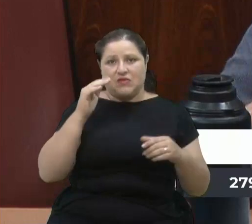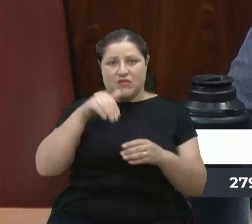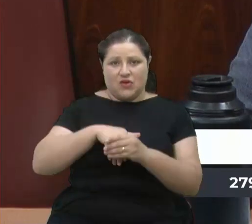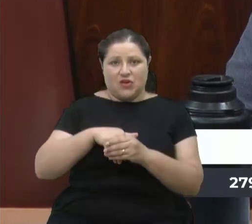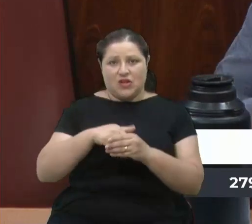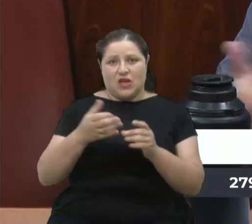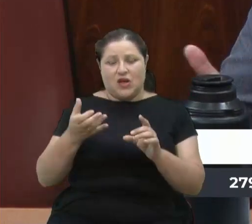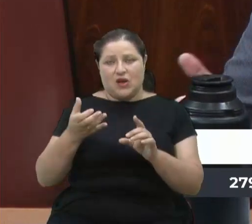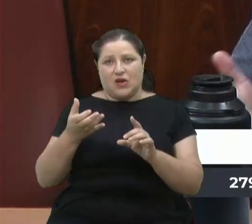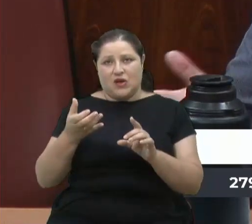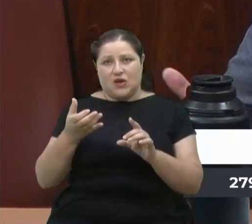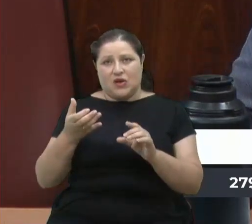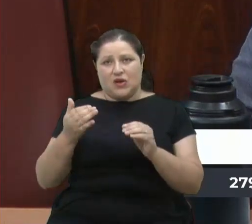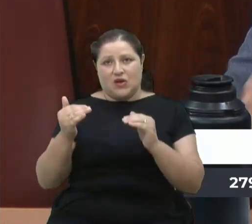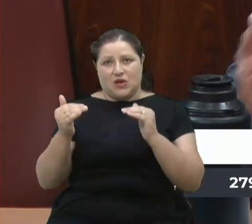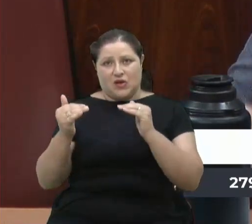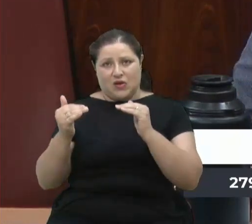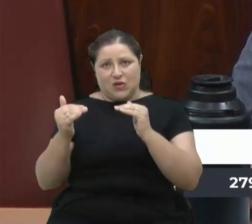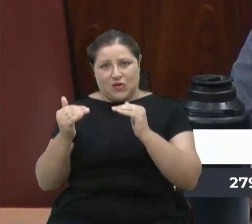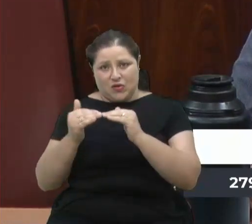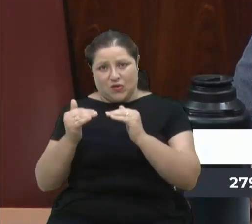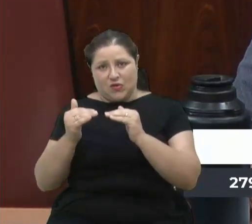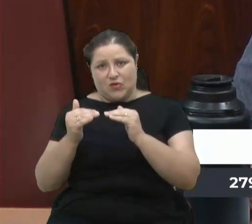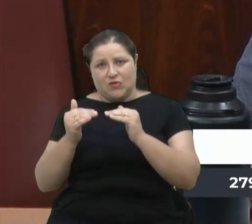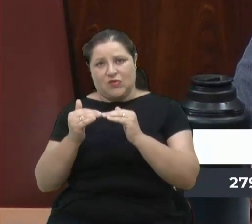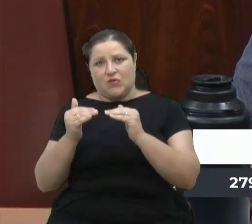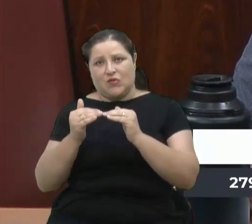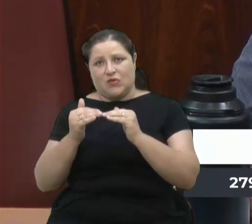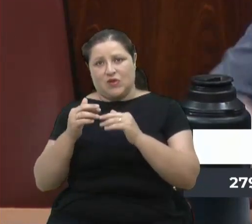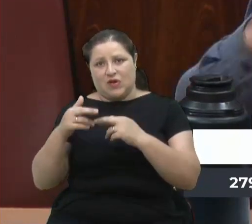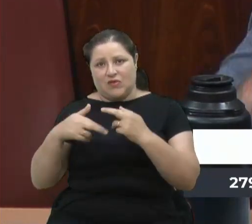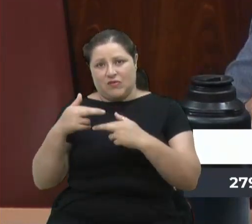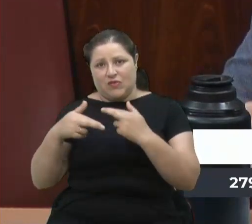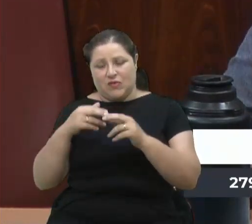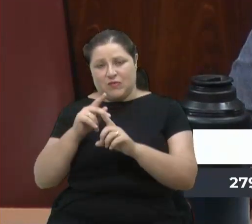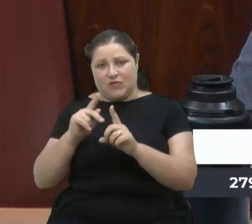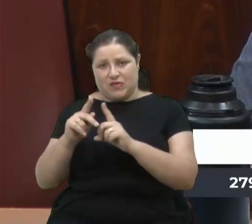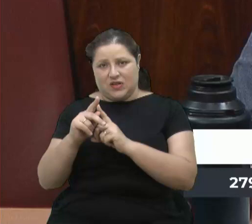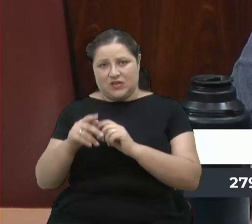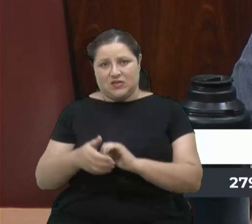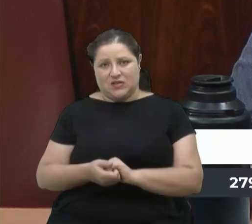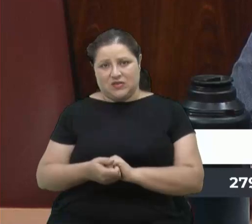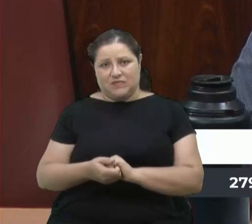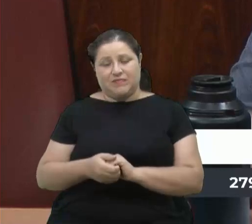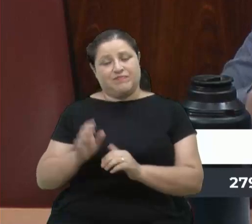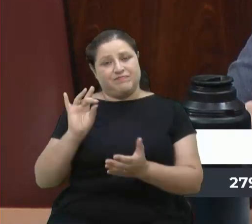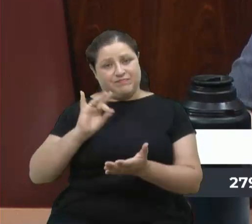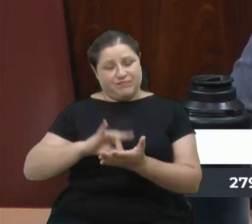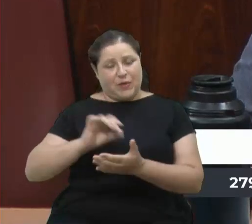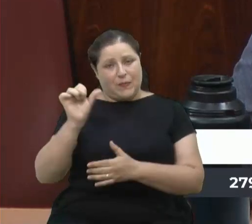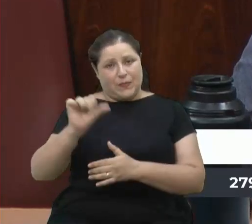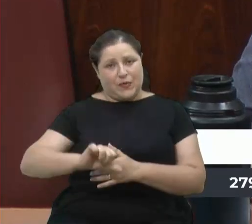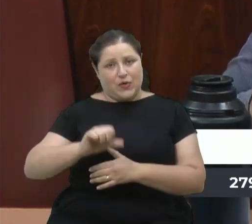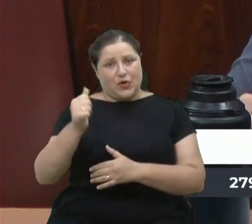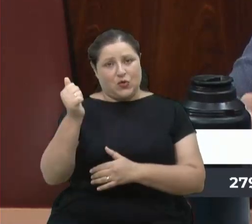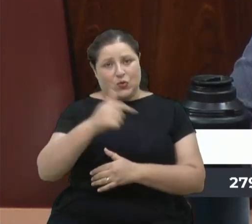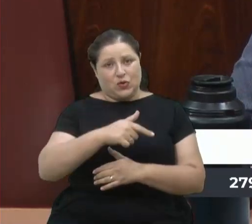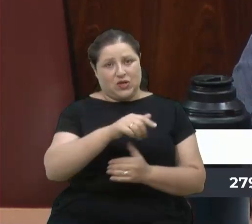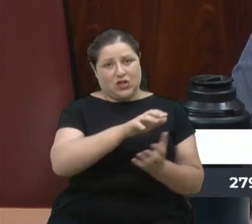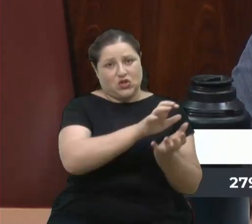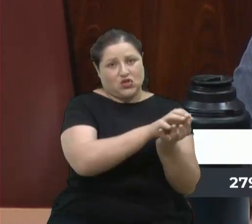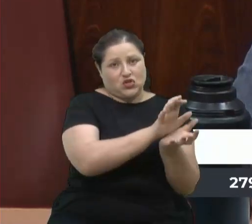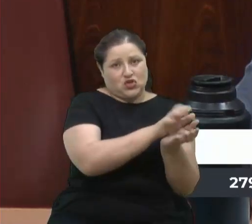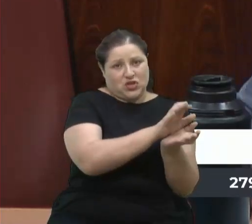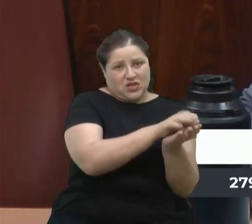adianta falar mal da reforma da trabalhista e votar. Então, de fato, pior que o jacaré é o camaleão que